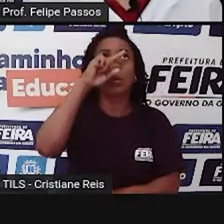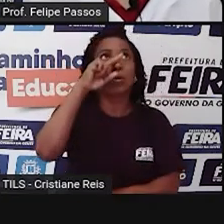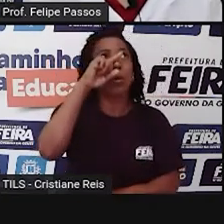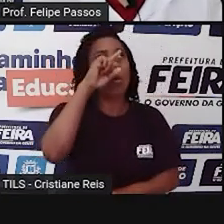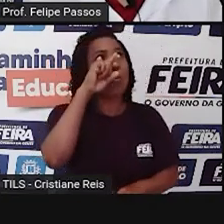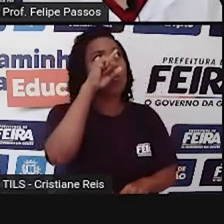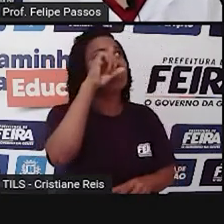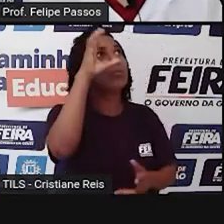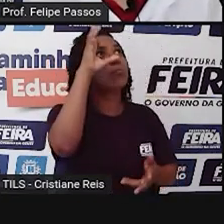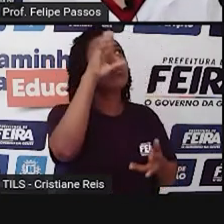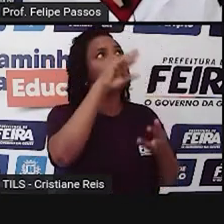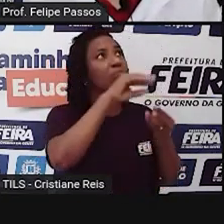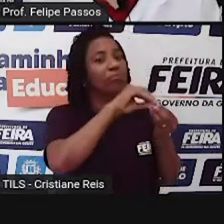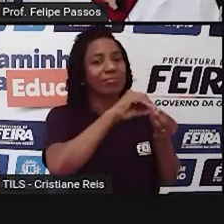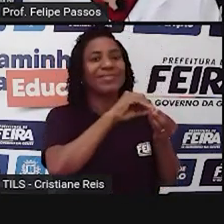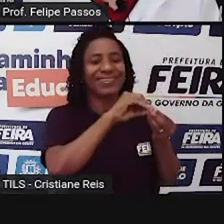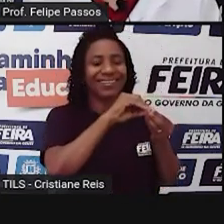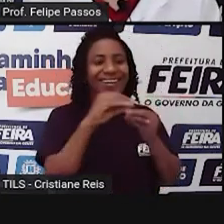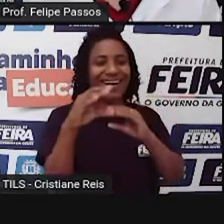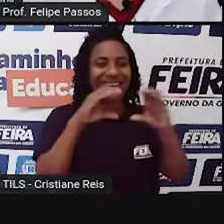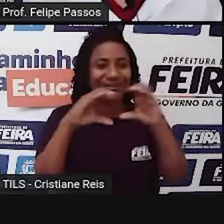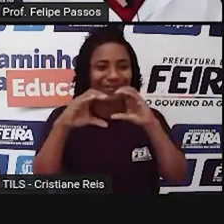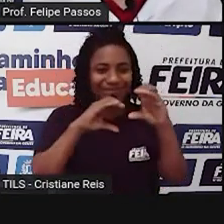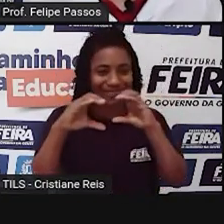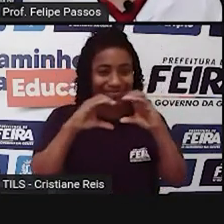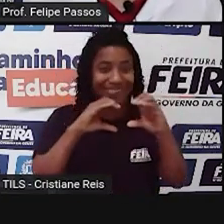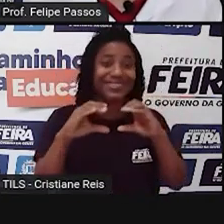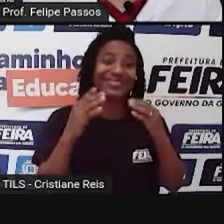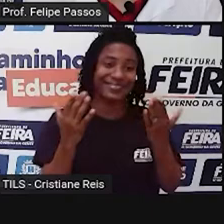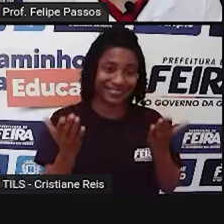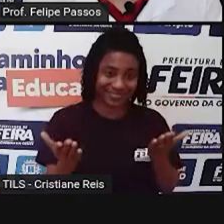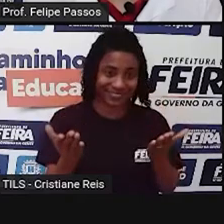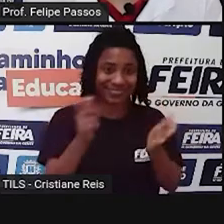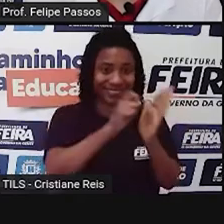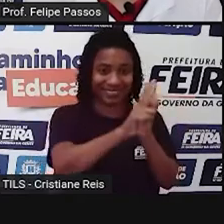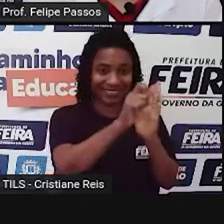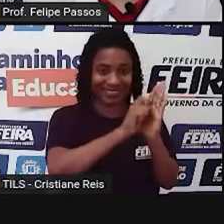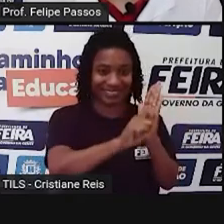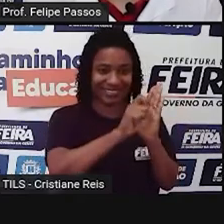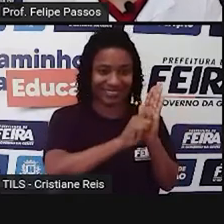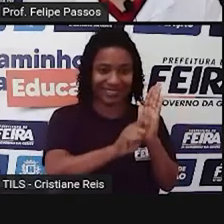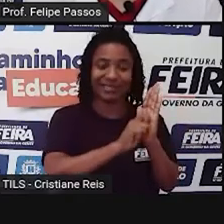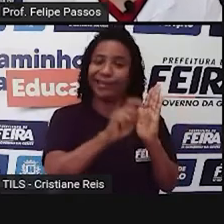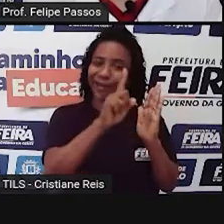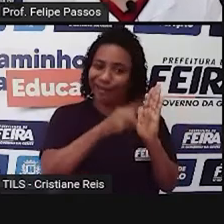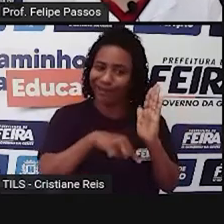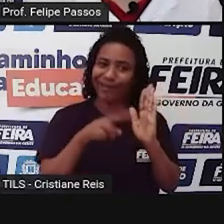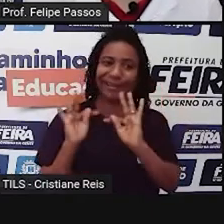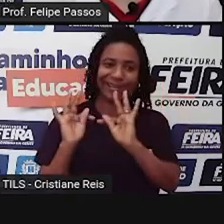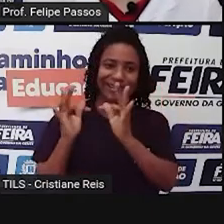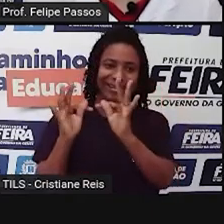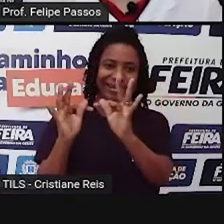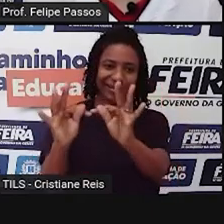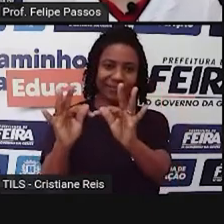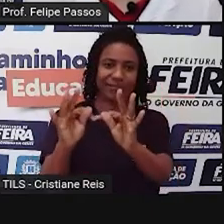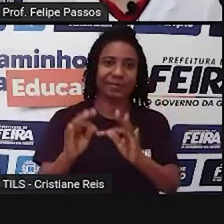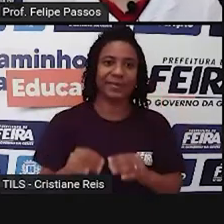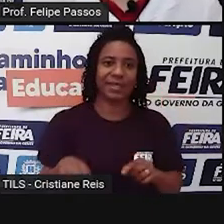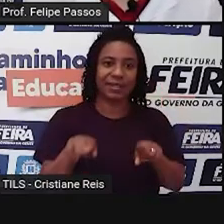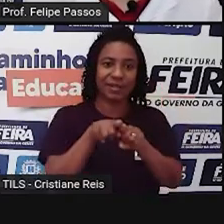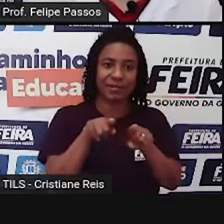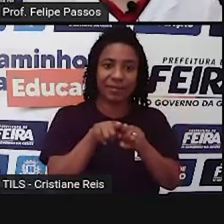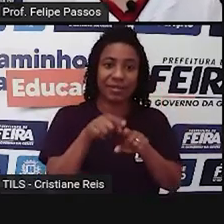comunicação e a comunicação é uma ferramenta. Outra ferramenta que a gente vê nessa primeira imagem aí é essa pedra que está na mão dele.